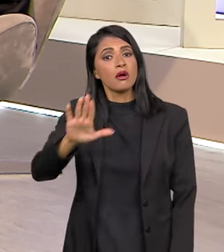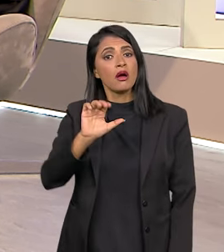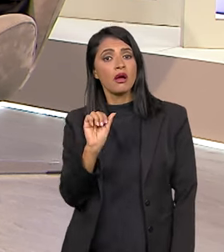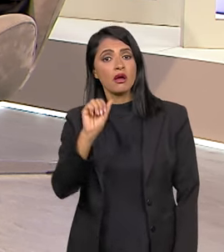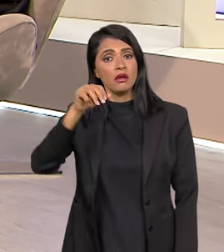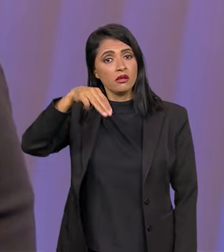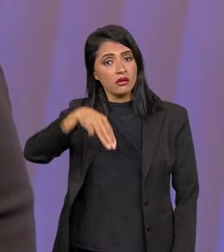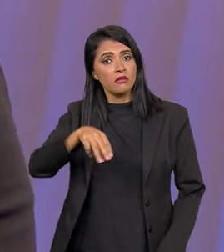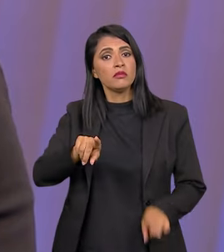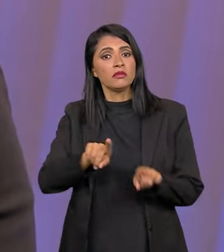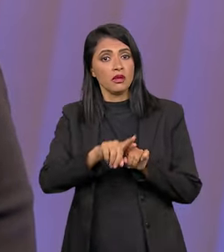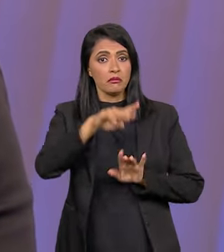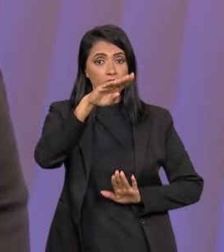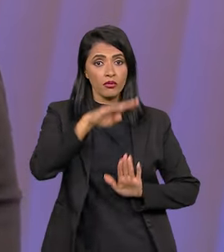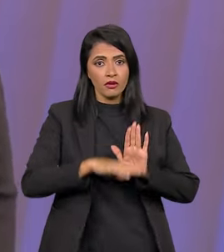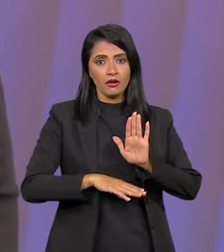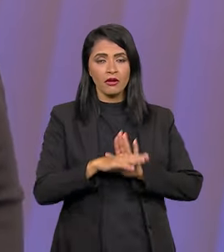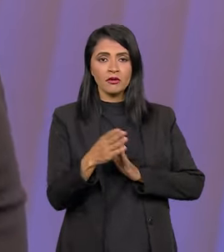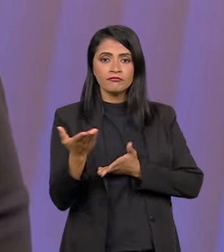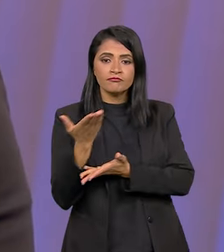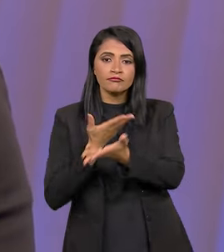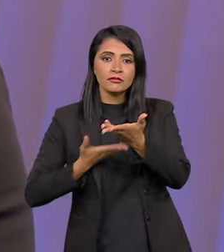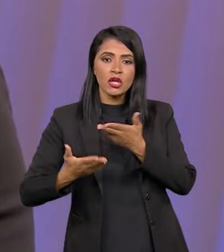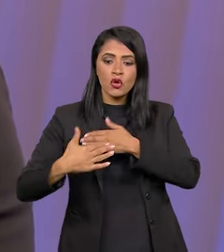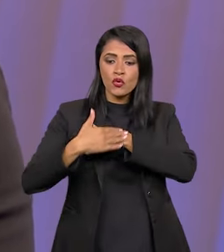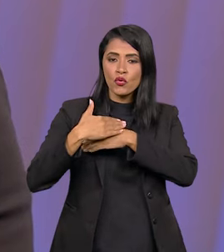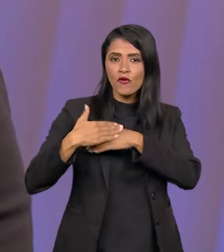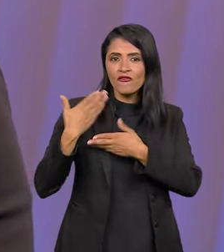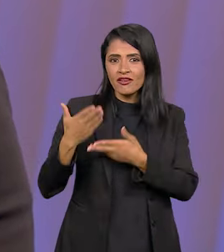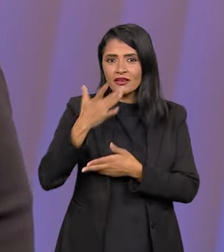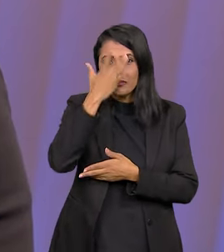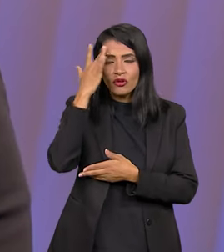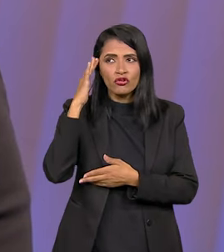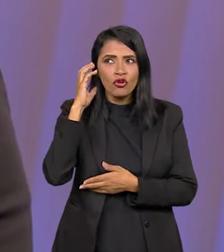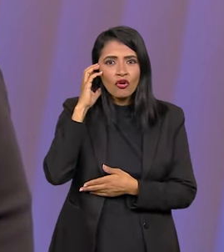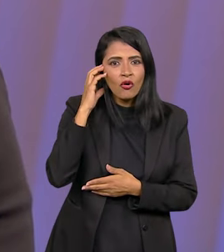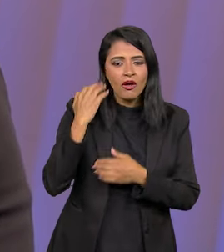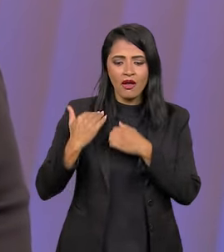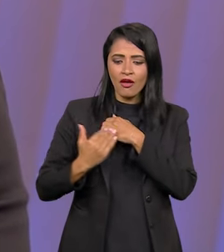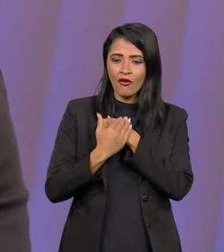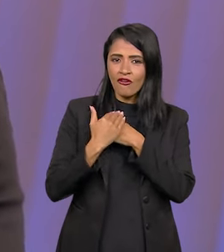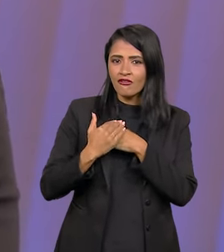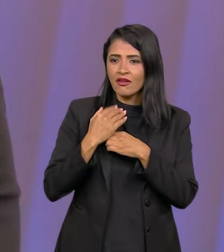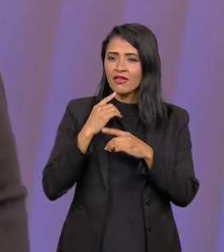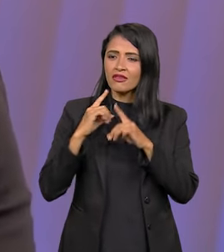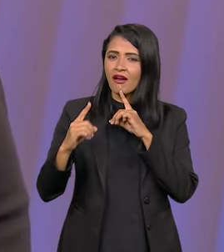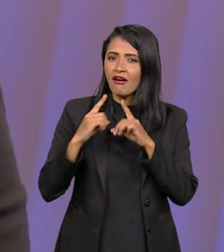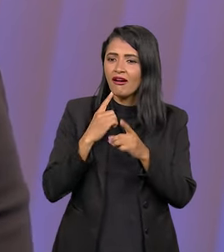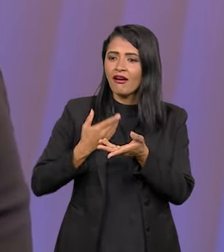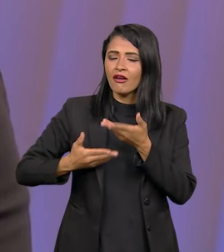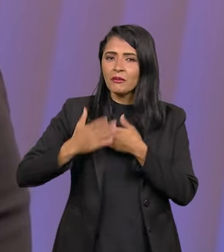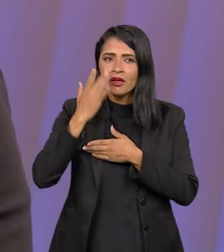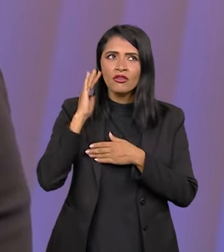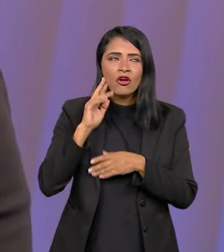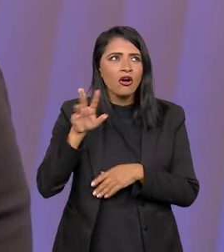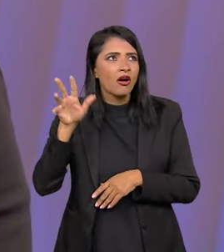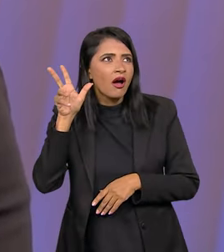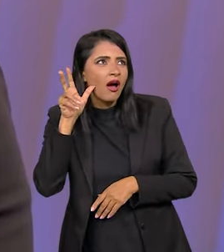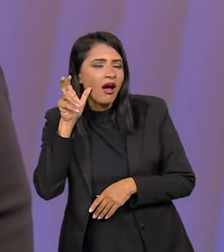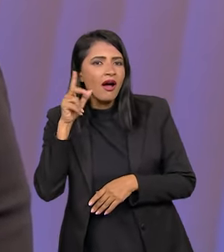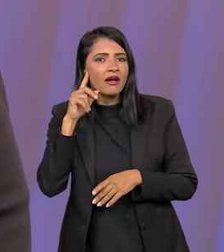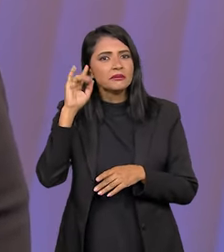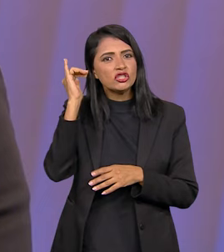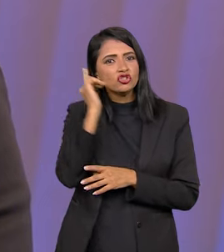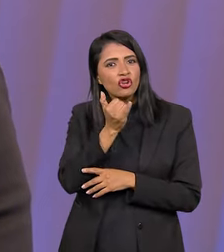AM, programas que fazem ainda diálogo com os ouvintes, aquela coisa de conversar com os ouvintes, né?